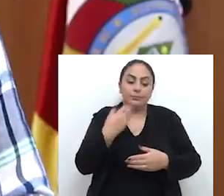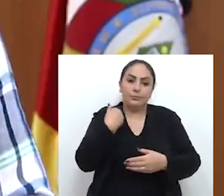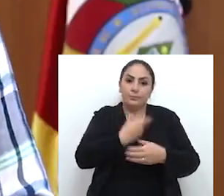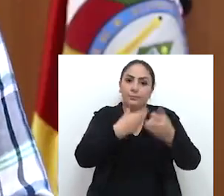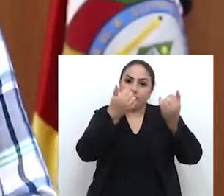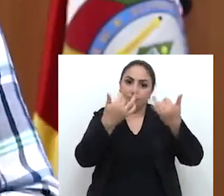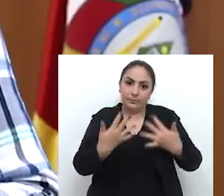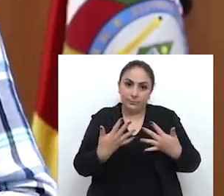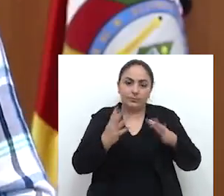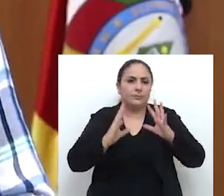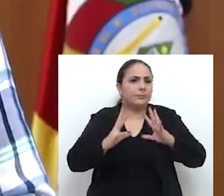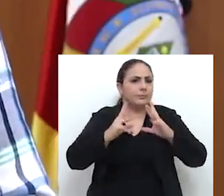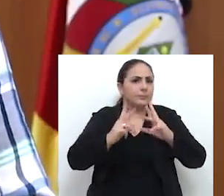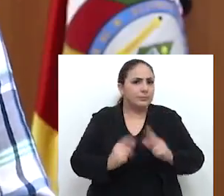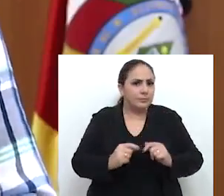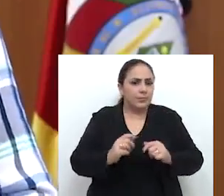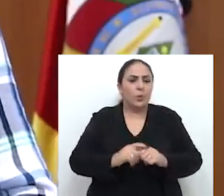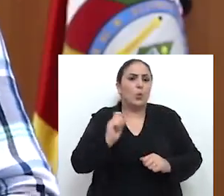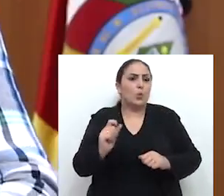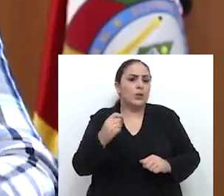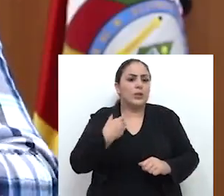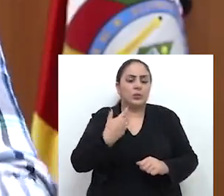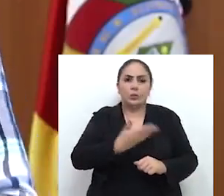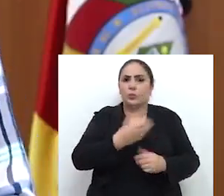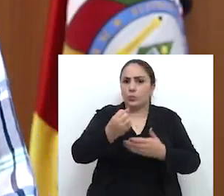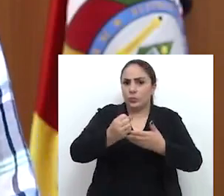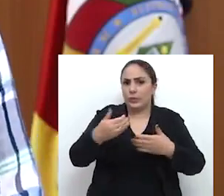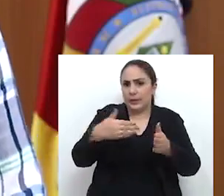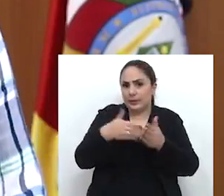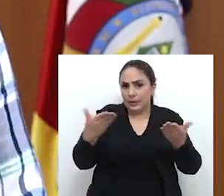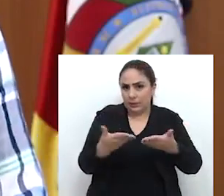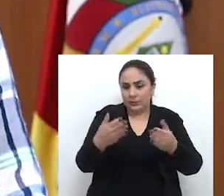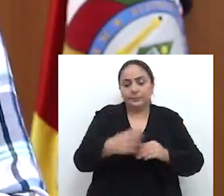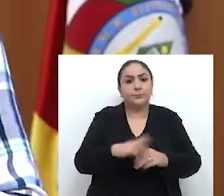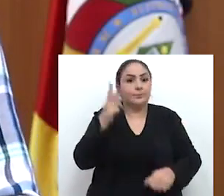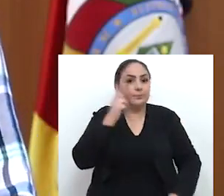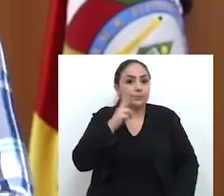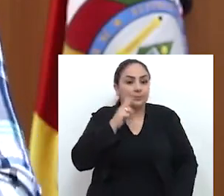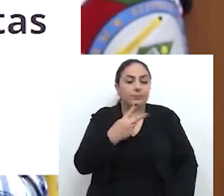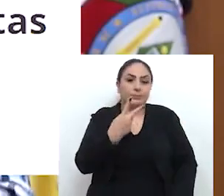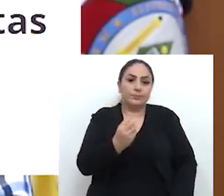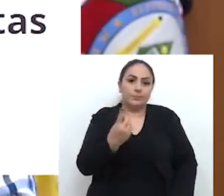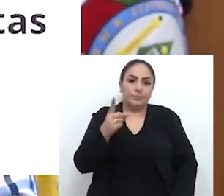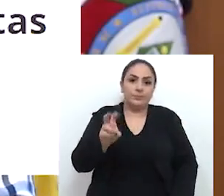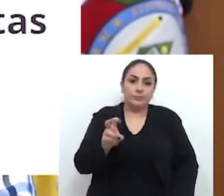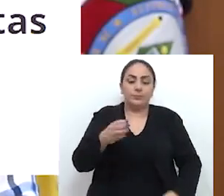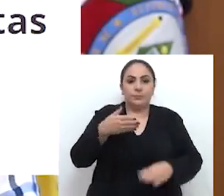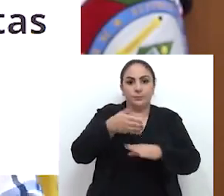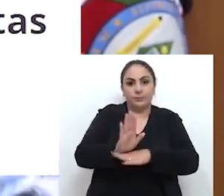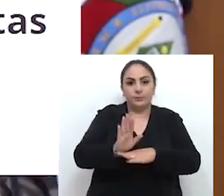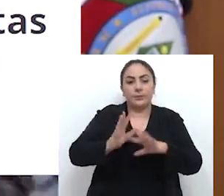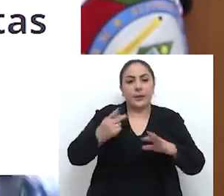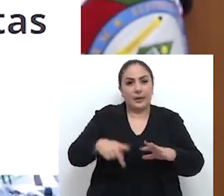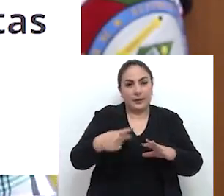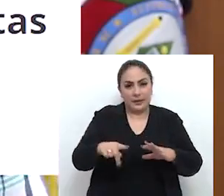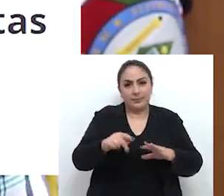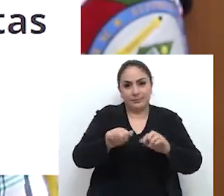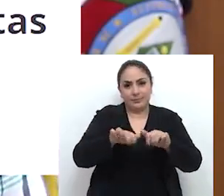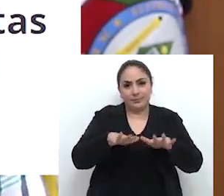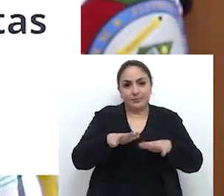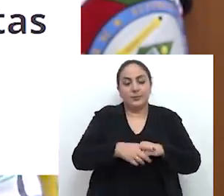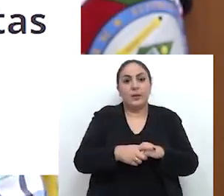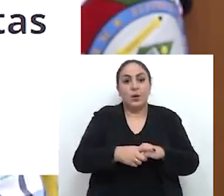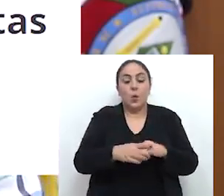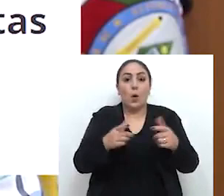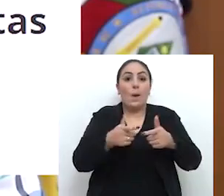a gente explicar também os antecedentes, aquilo que nos trouxe até aqui. Lembrando que em 2015 foi aprovado aqui na Assembleia